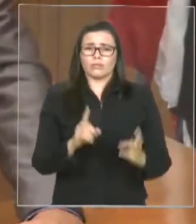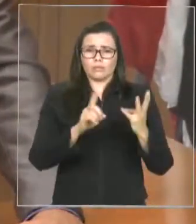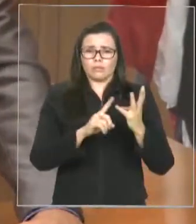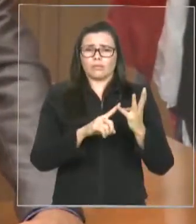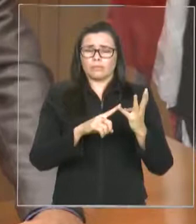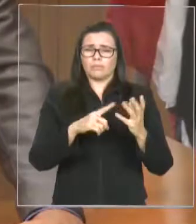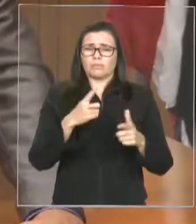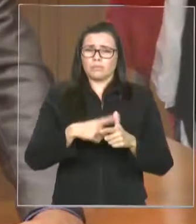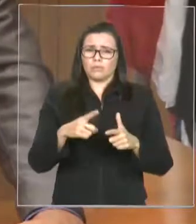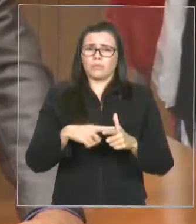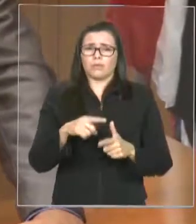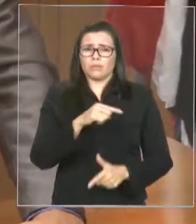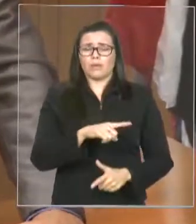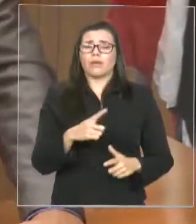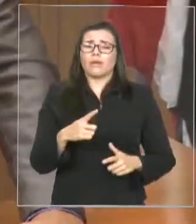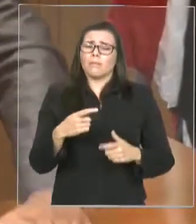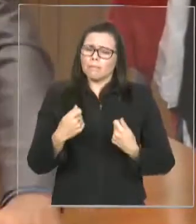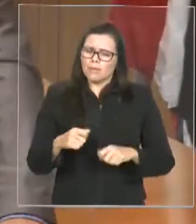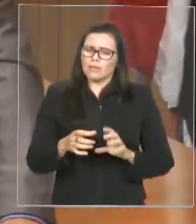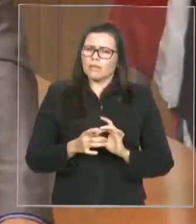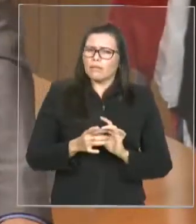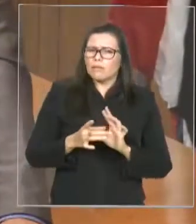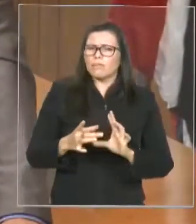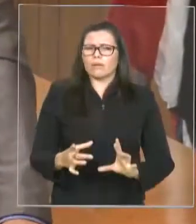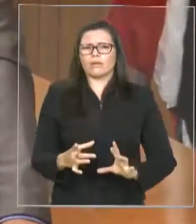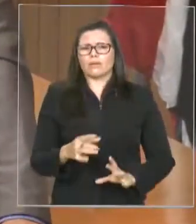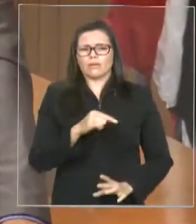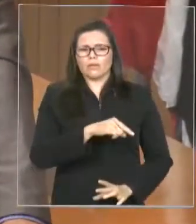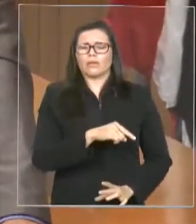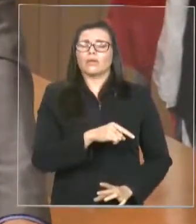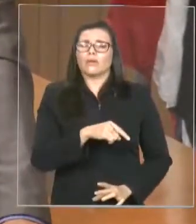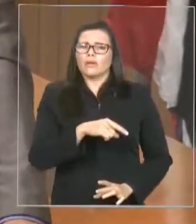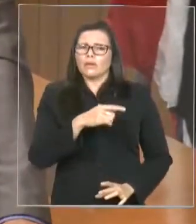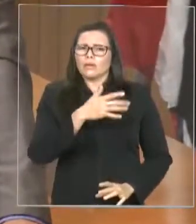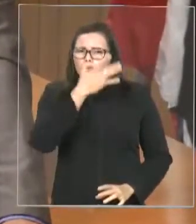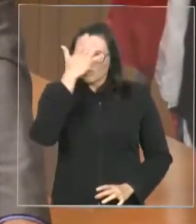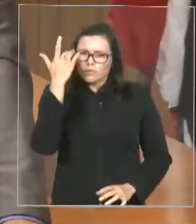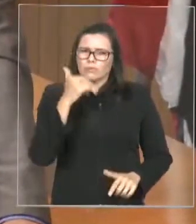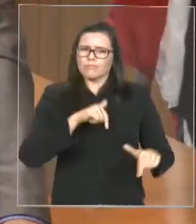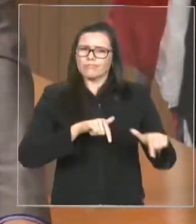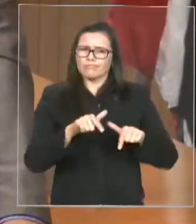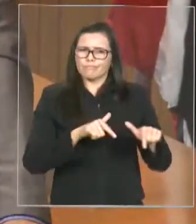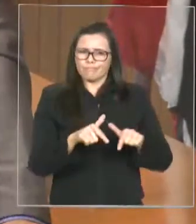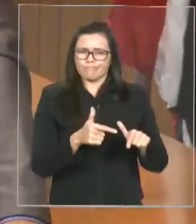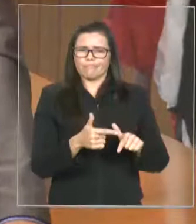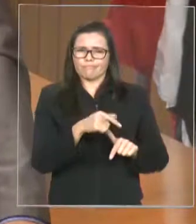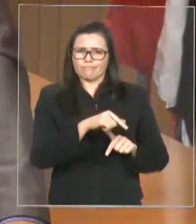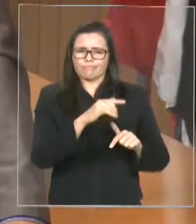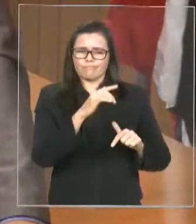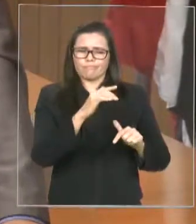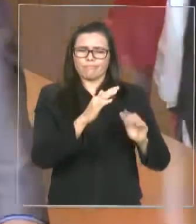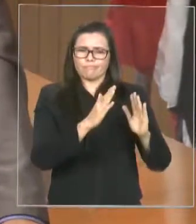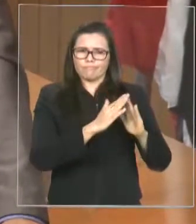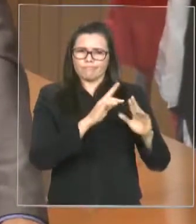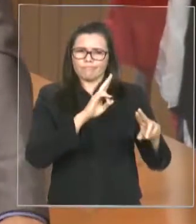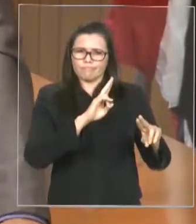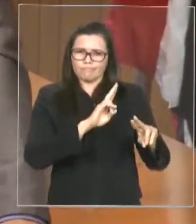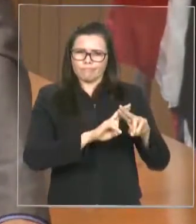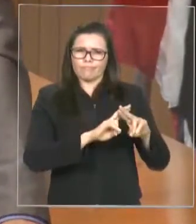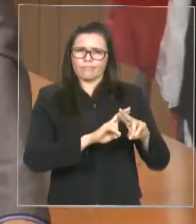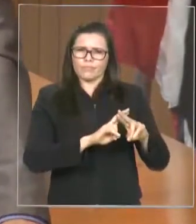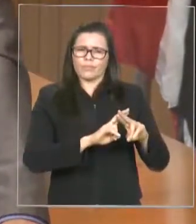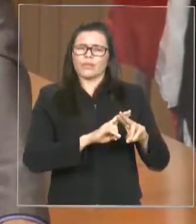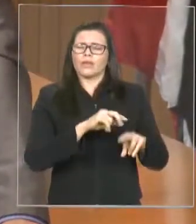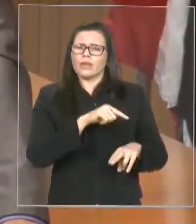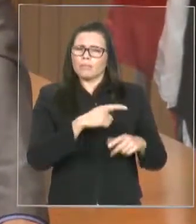eles possam andar armados fora do local de serviço, que, na verdade, deveria ser um direito deles, do deputado Edvaldo